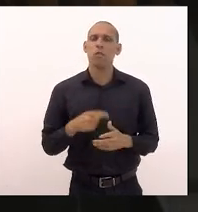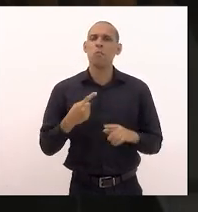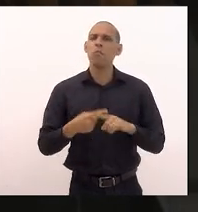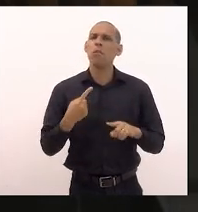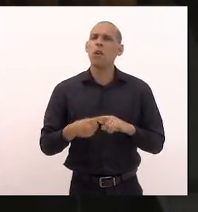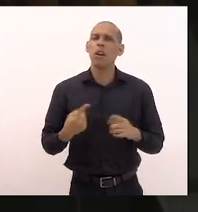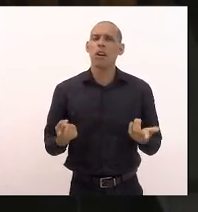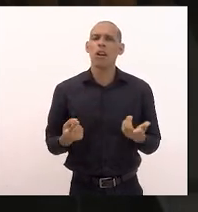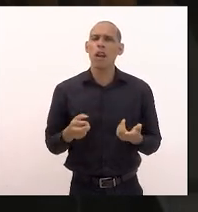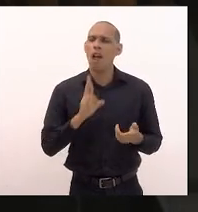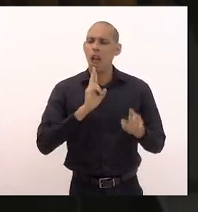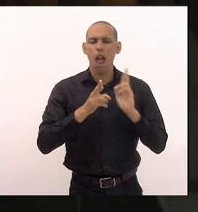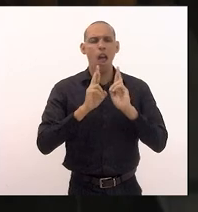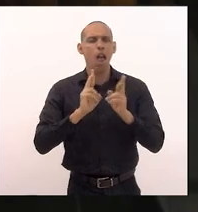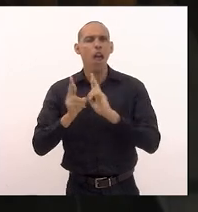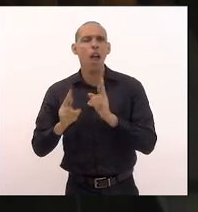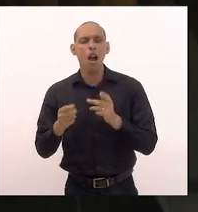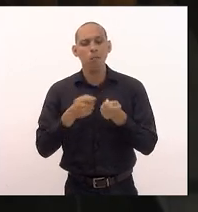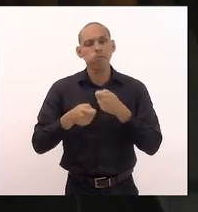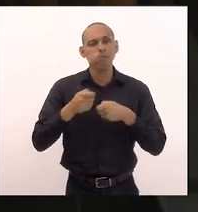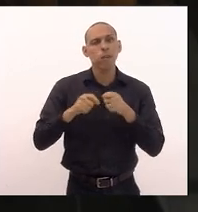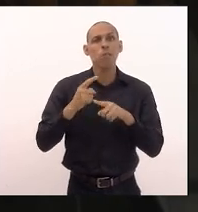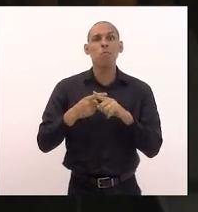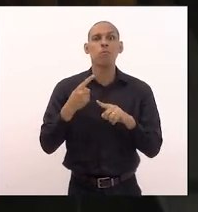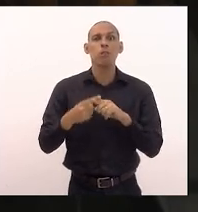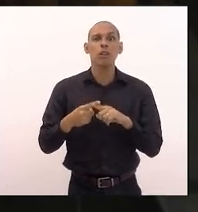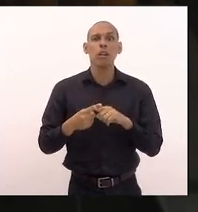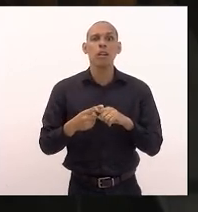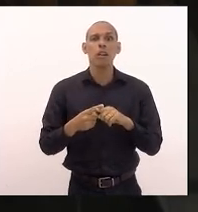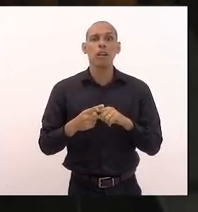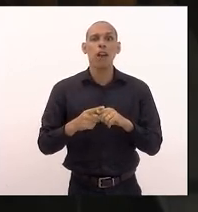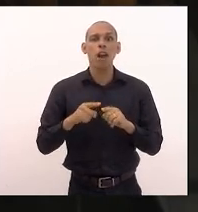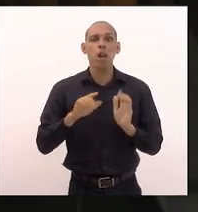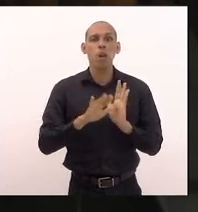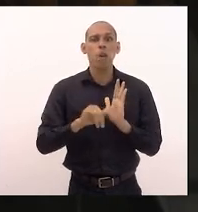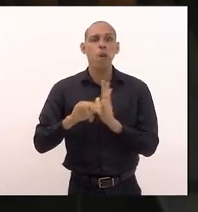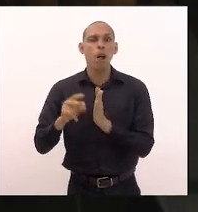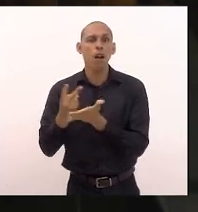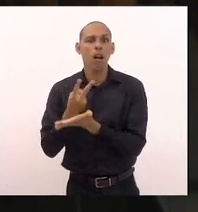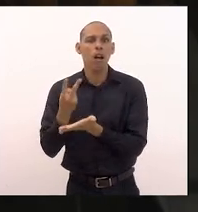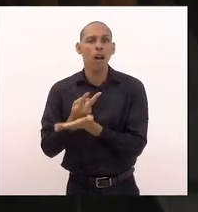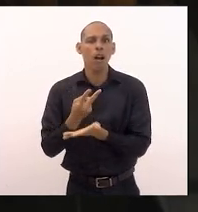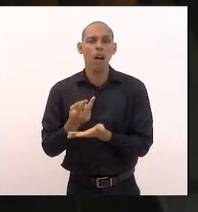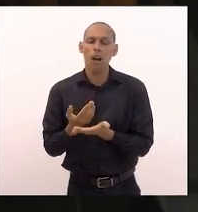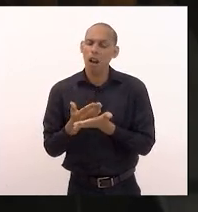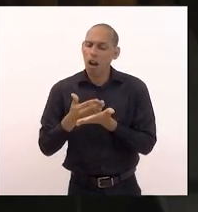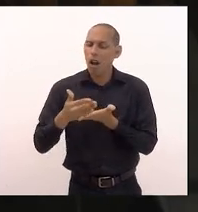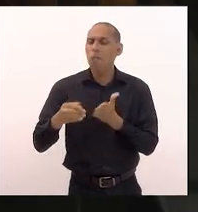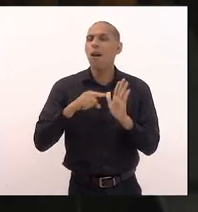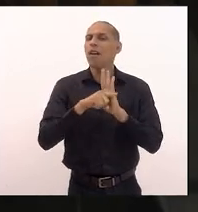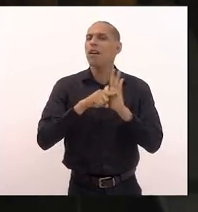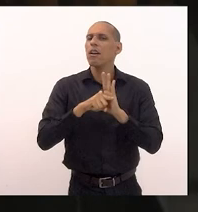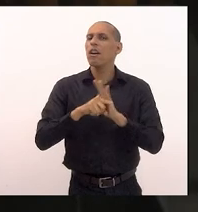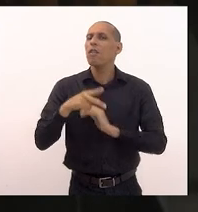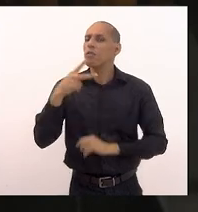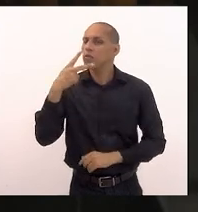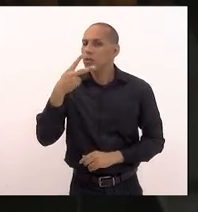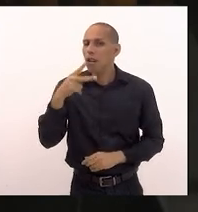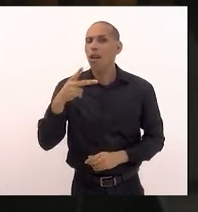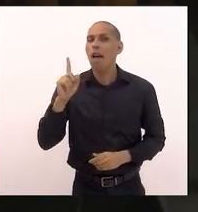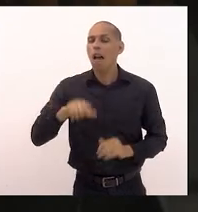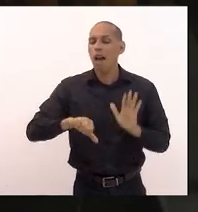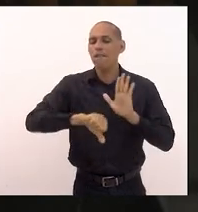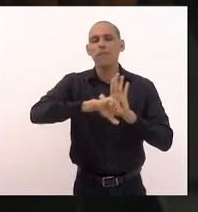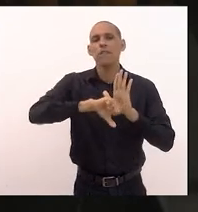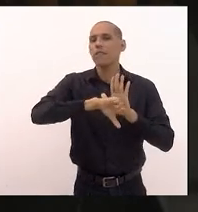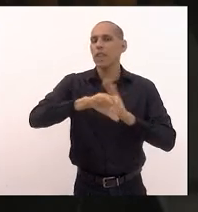administrativamente por seus ilícitos por que o senhor não começa a investigação confessando o seu crime por que o